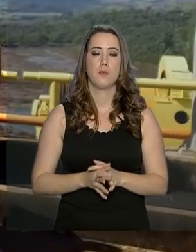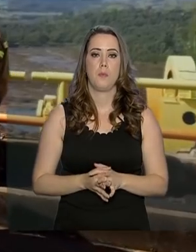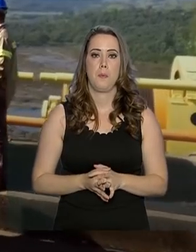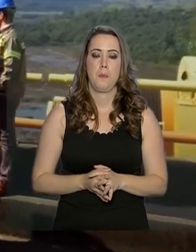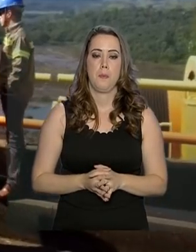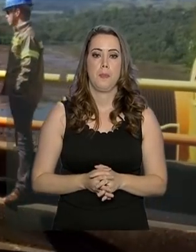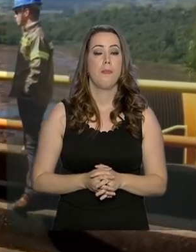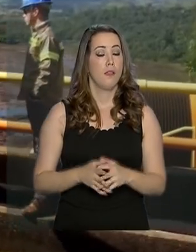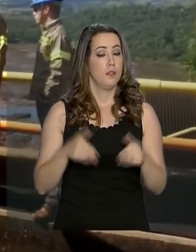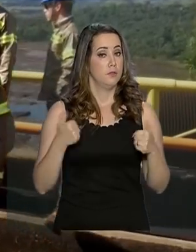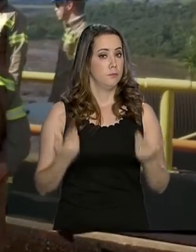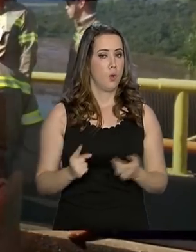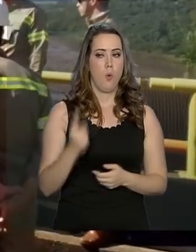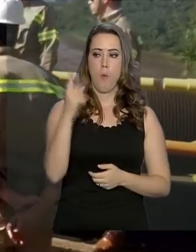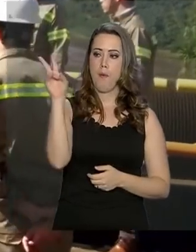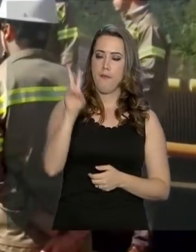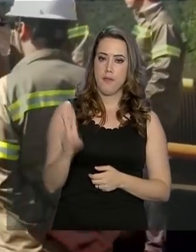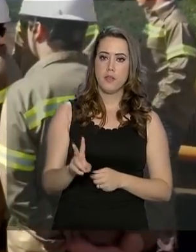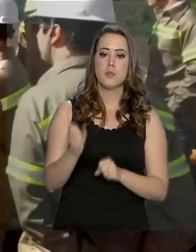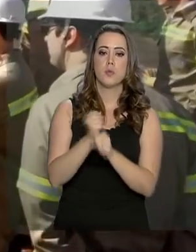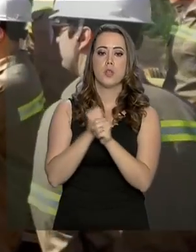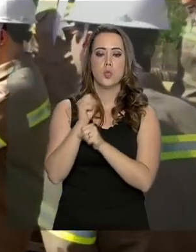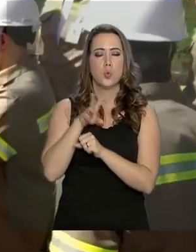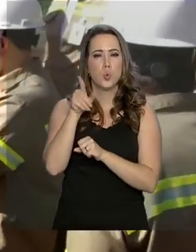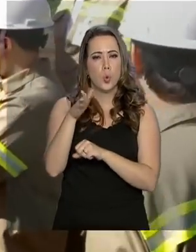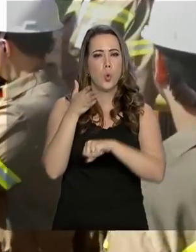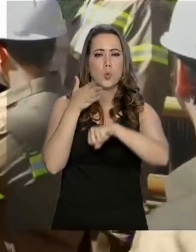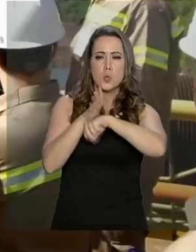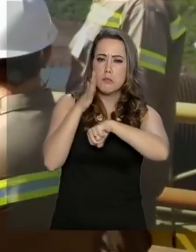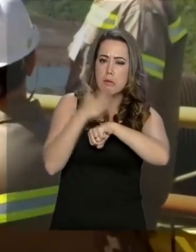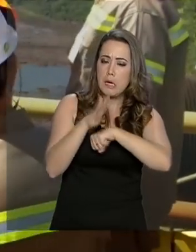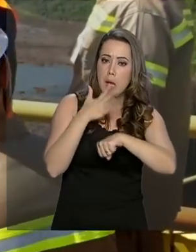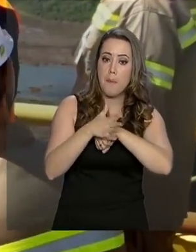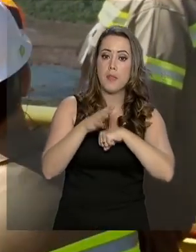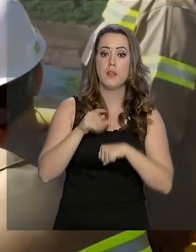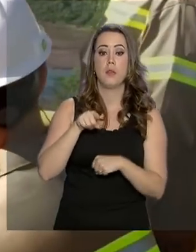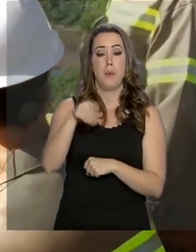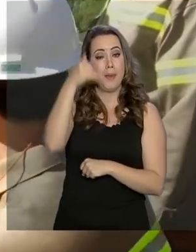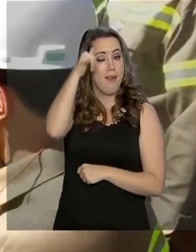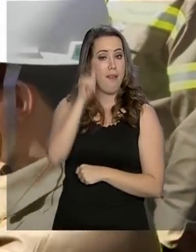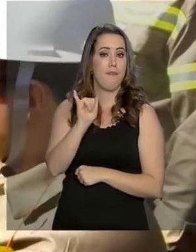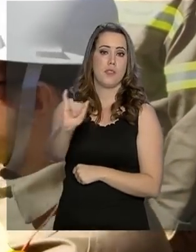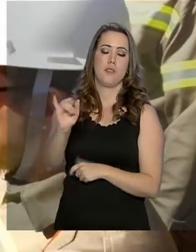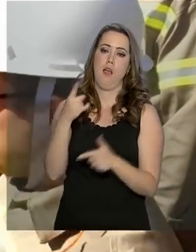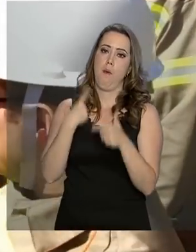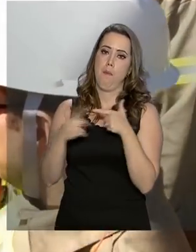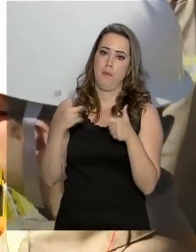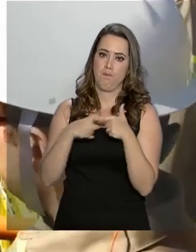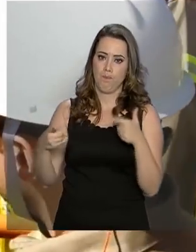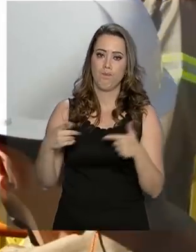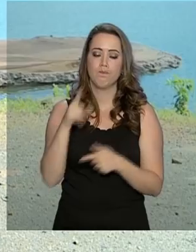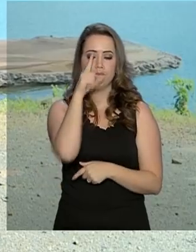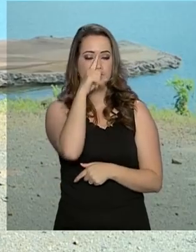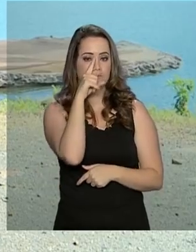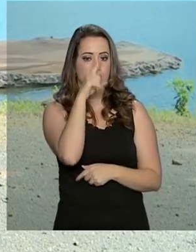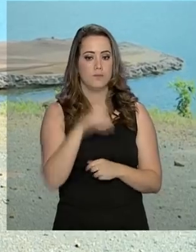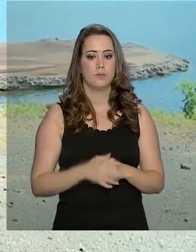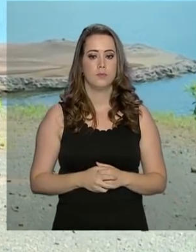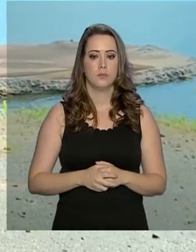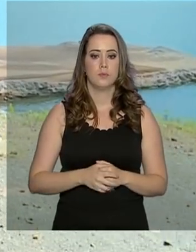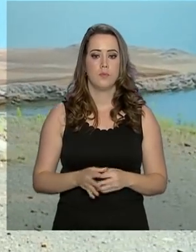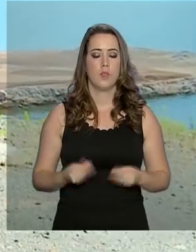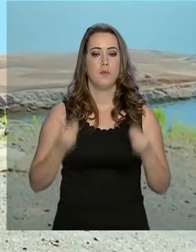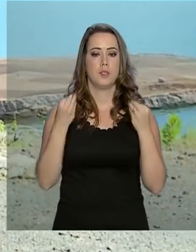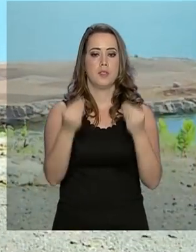E pelo menos, uma vez por ano, todos passam por treinamentos para evitar situações de risco. Para